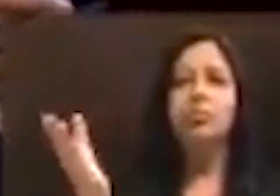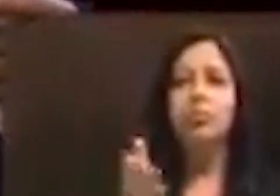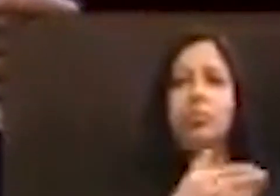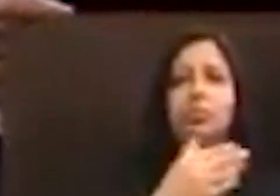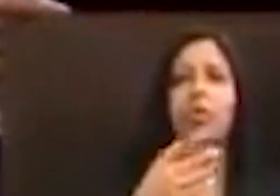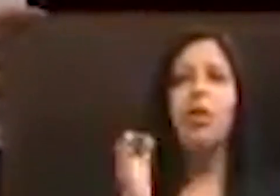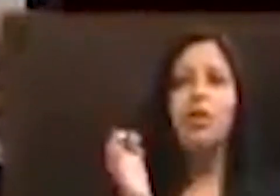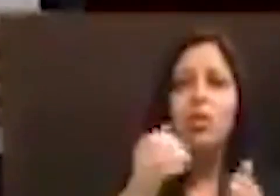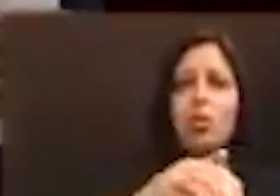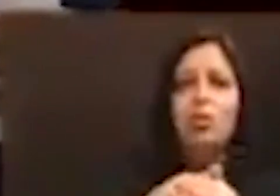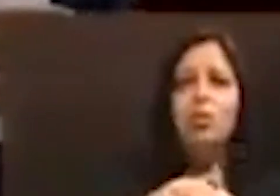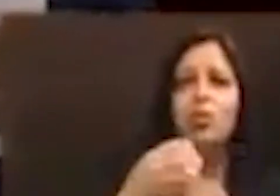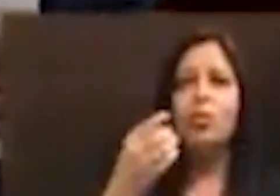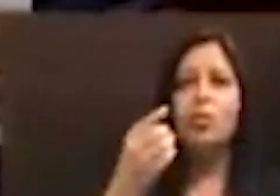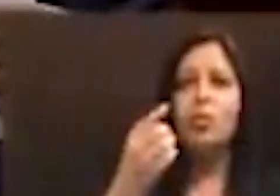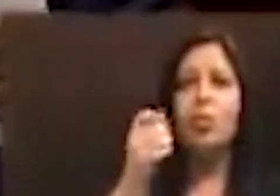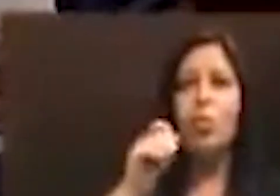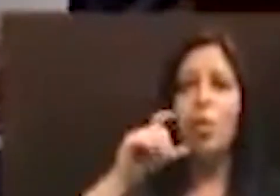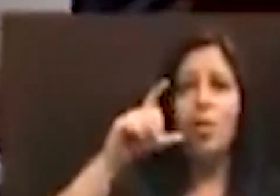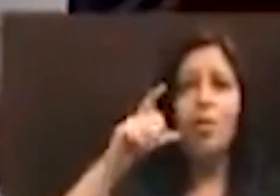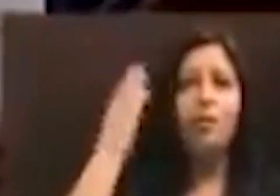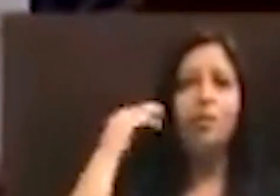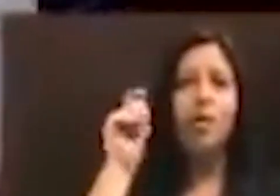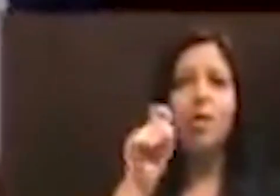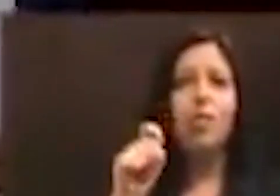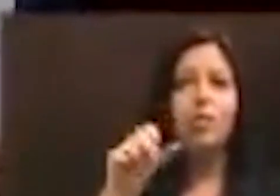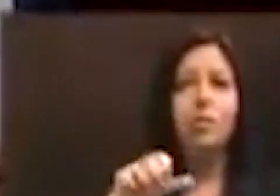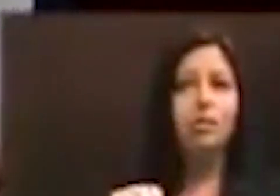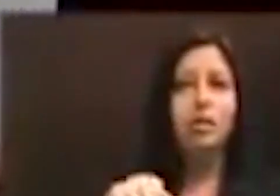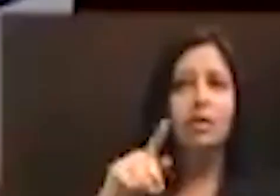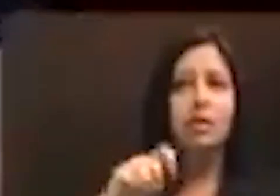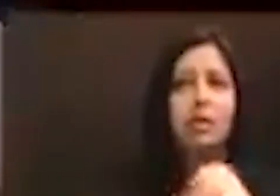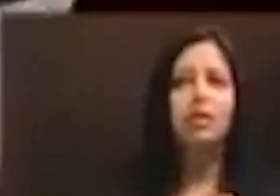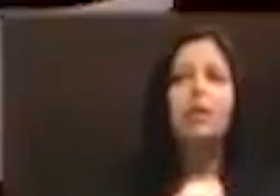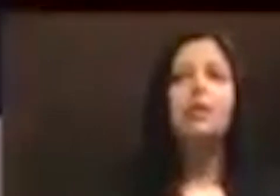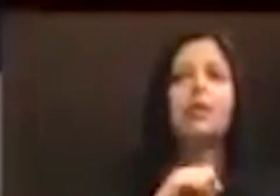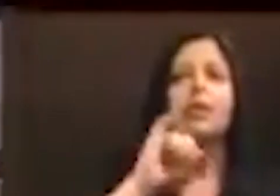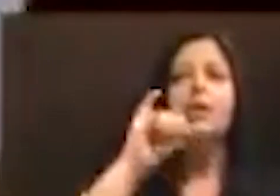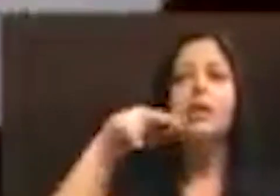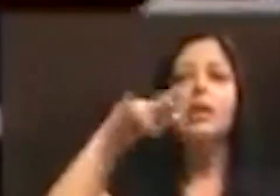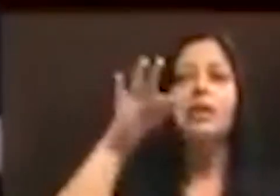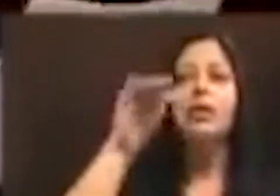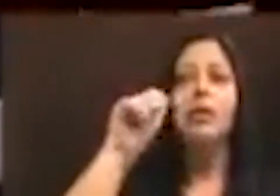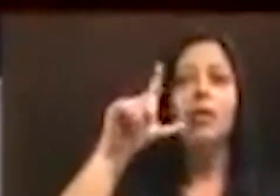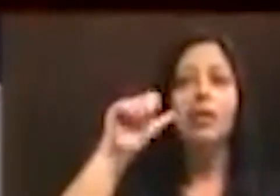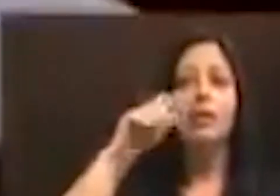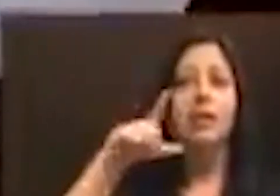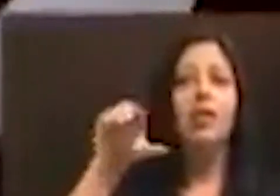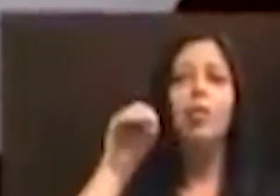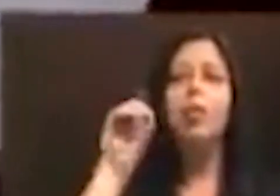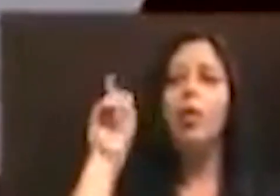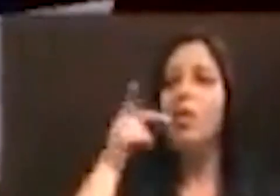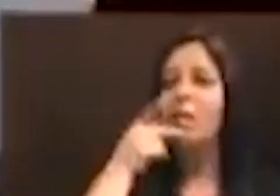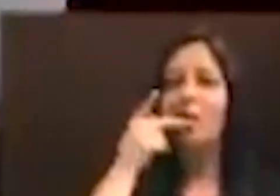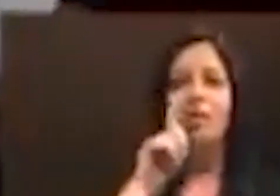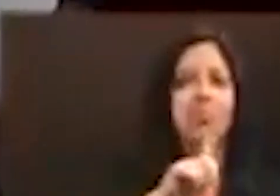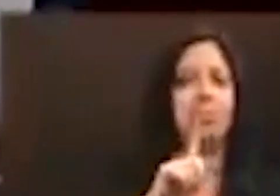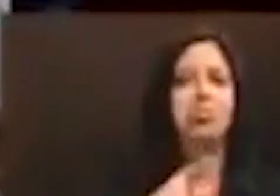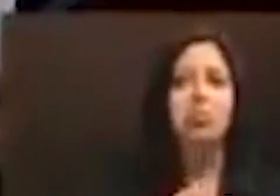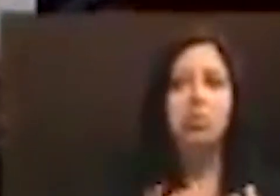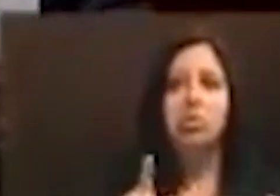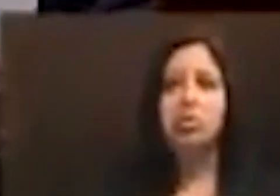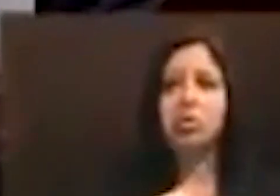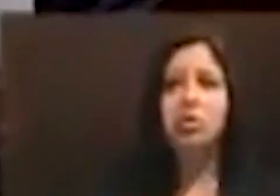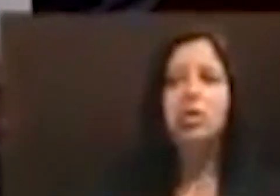o aumento que teve em agosto e setembro deste ano. A inflação, que ela dizia que não havia, que estava controlada